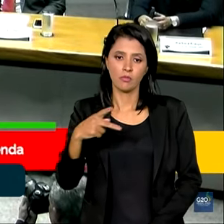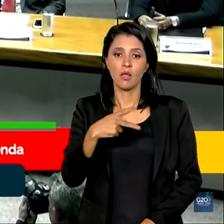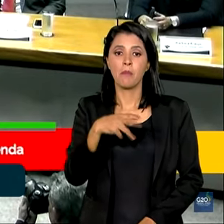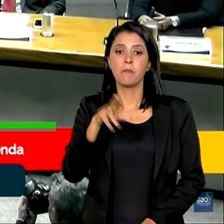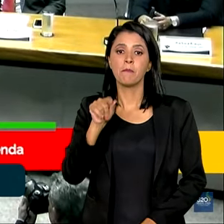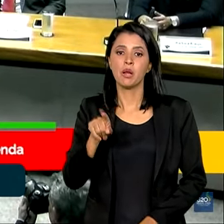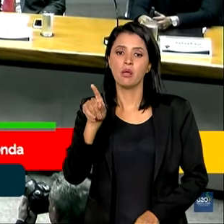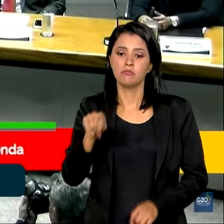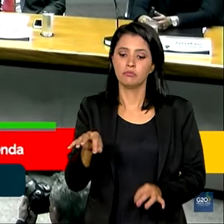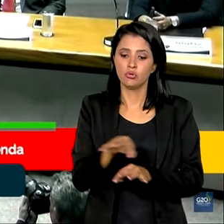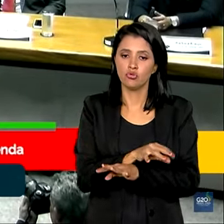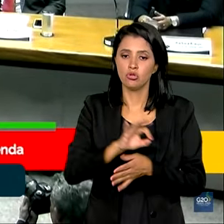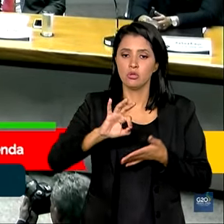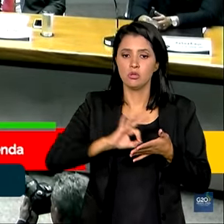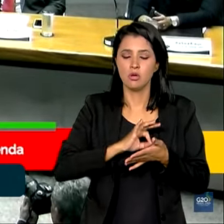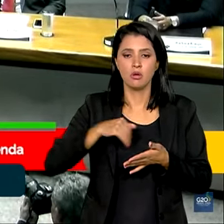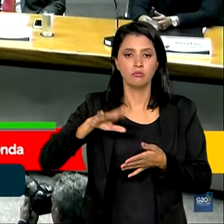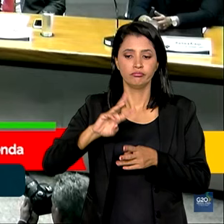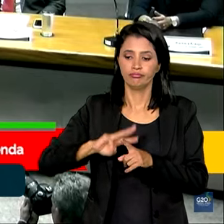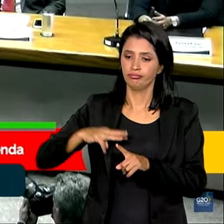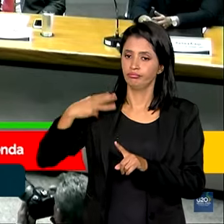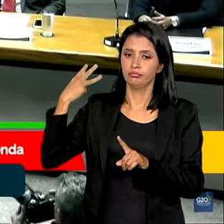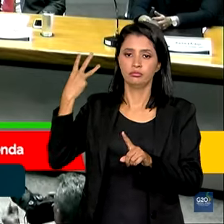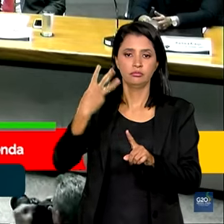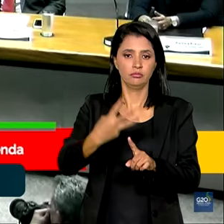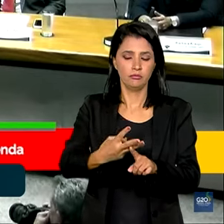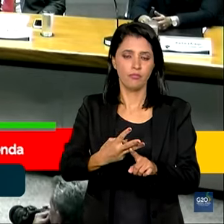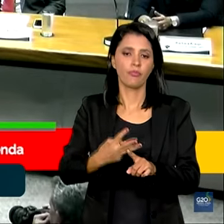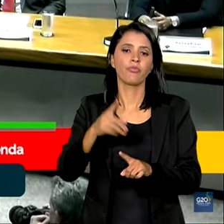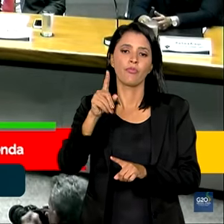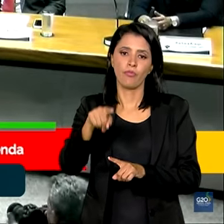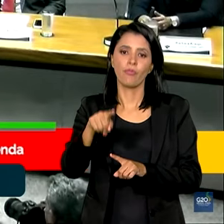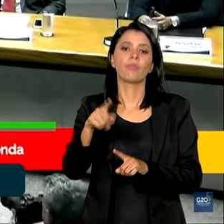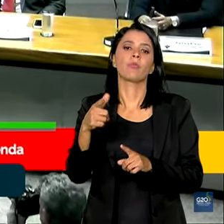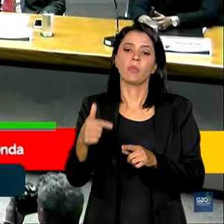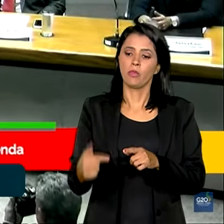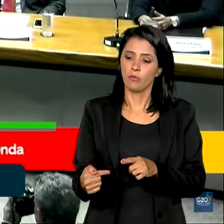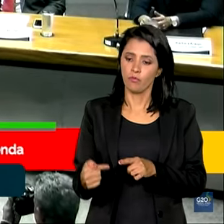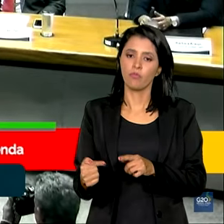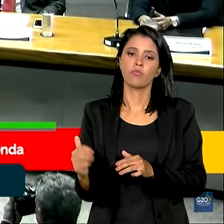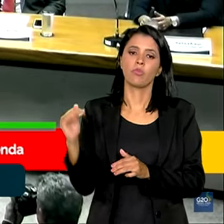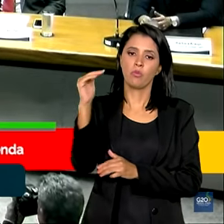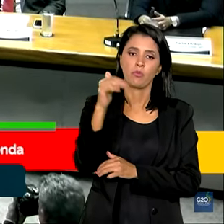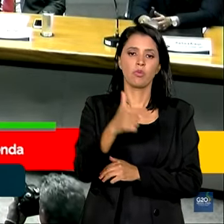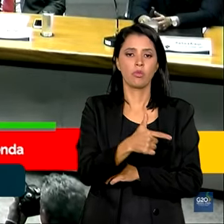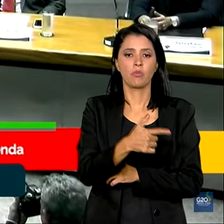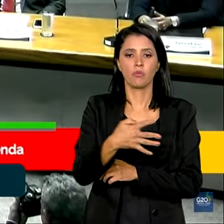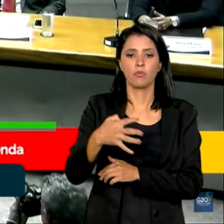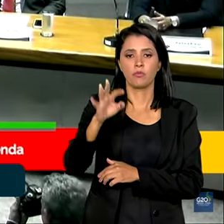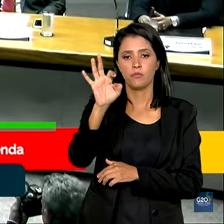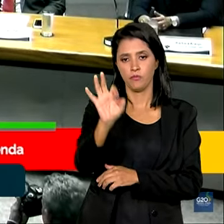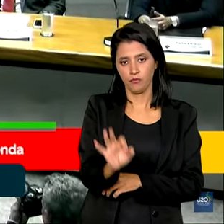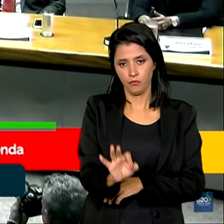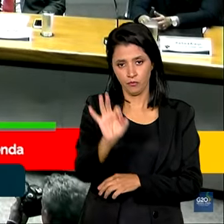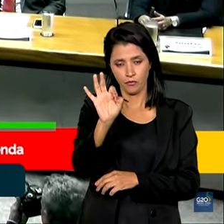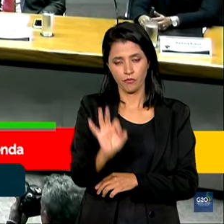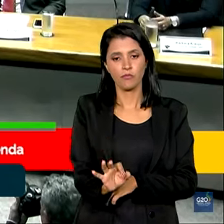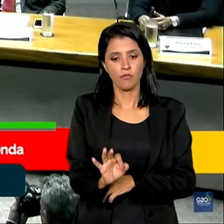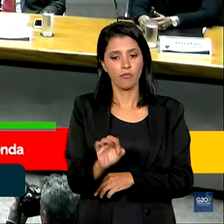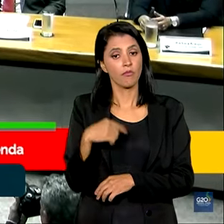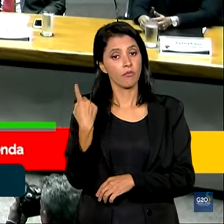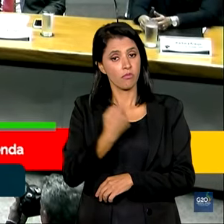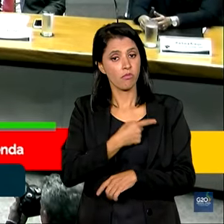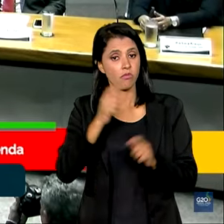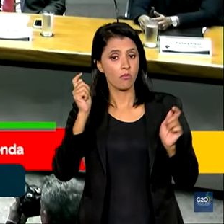-preenchida mais que triplicou. Então ela pulou de 7% para 24%. E a